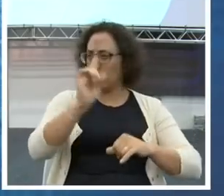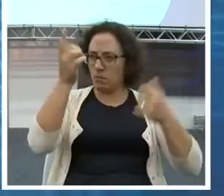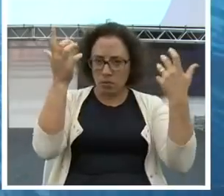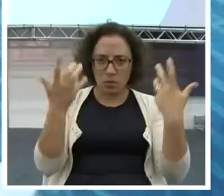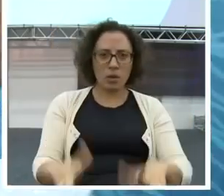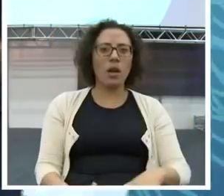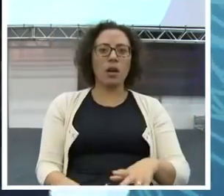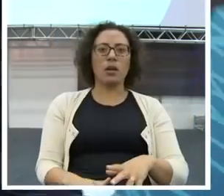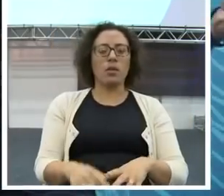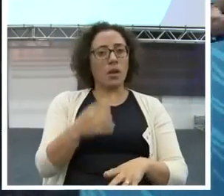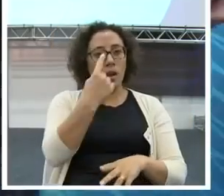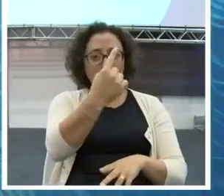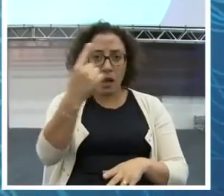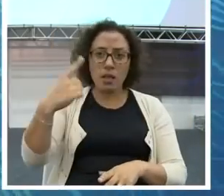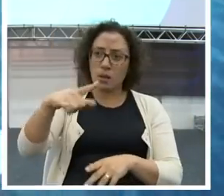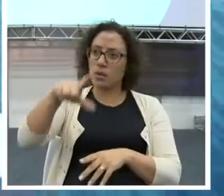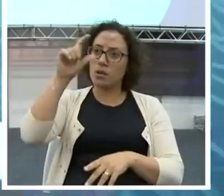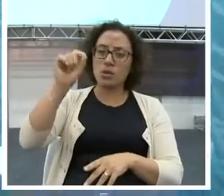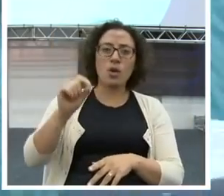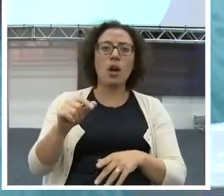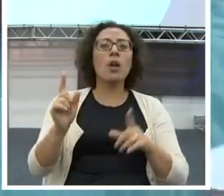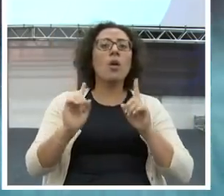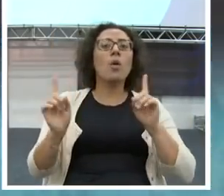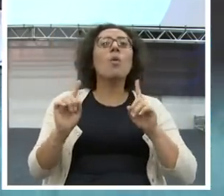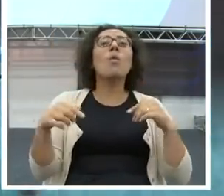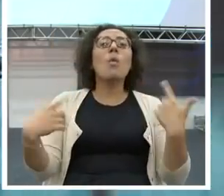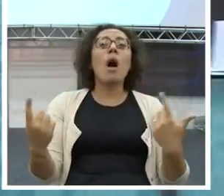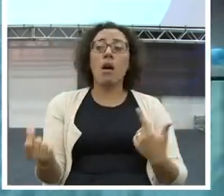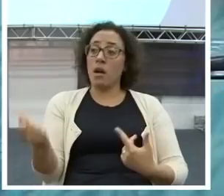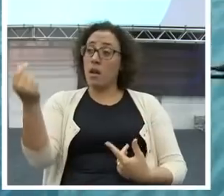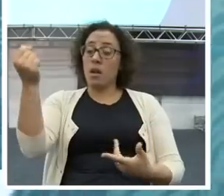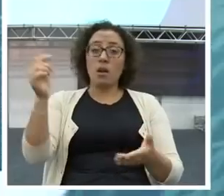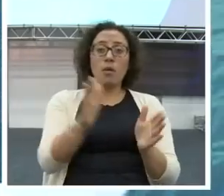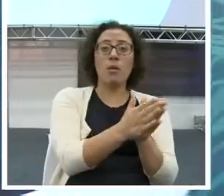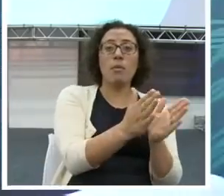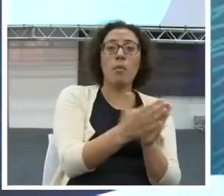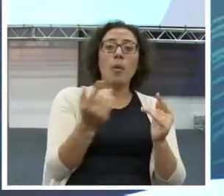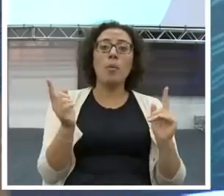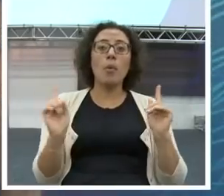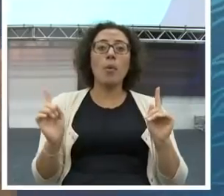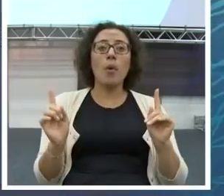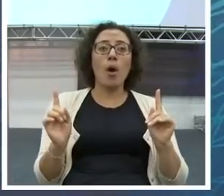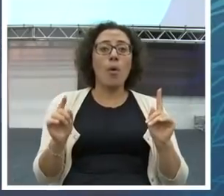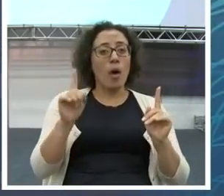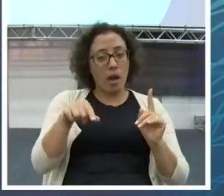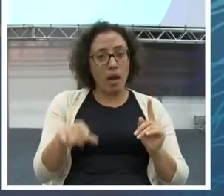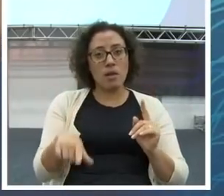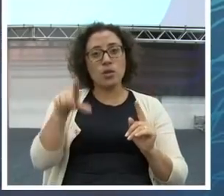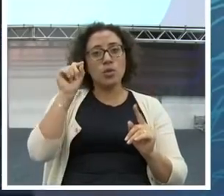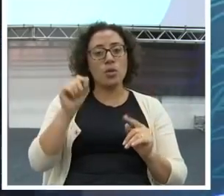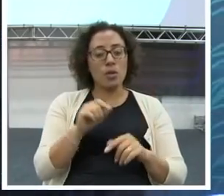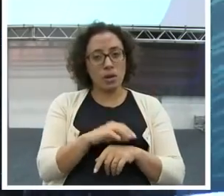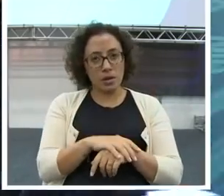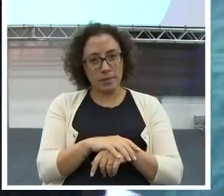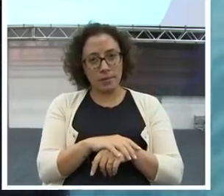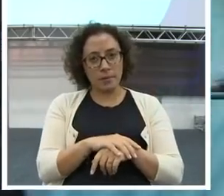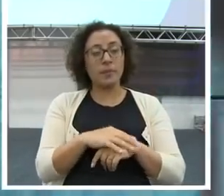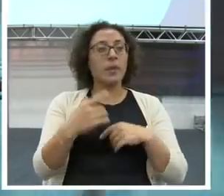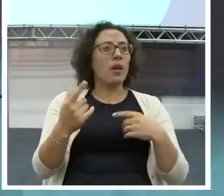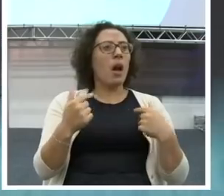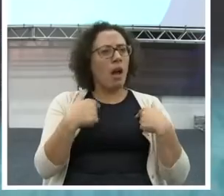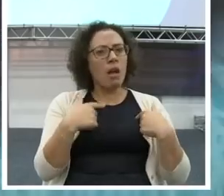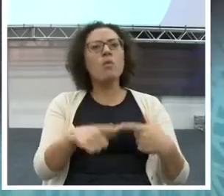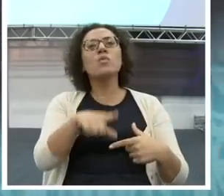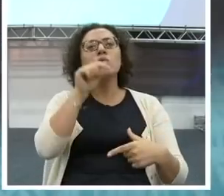Você escolhe que lado você quer, rico ou pobre. Riqueza é uma escolha. Fala, Roberto escolhi ser